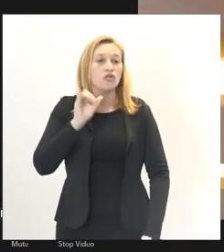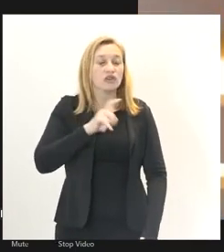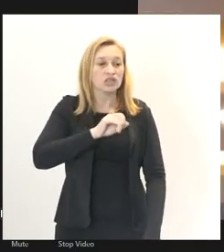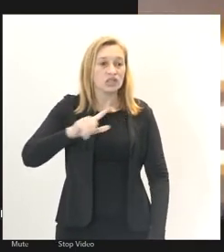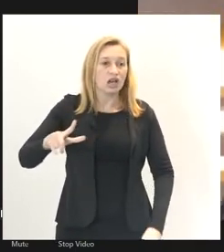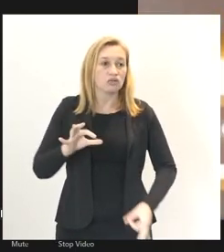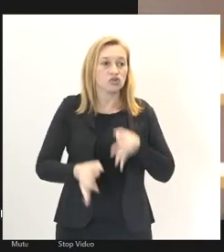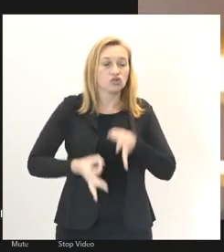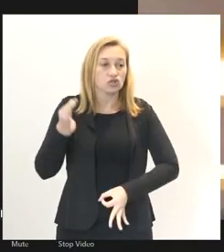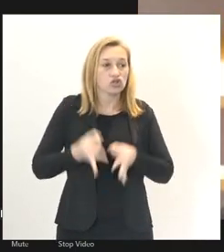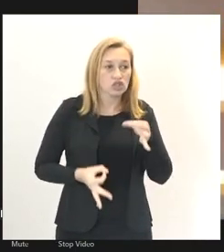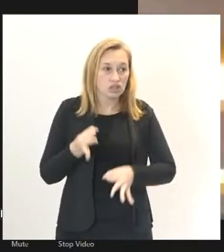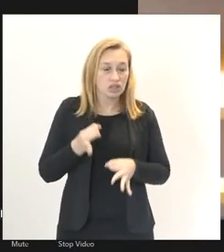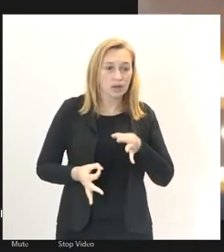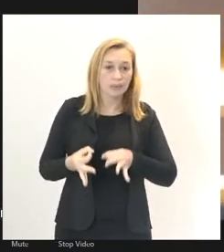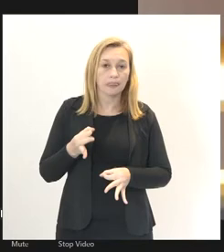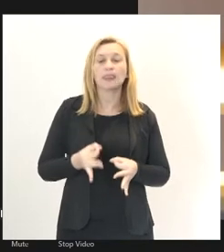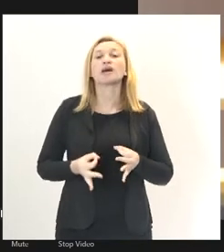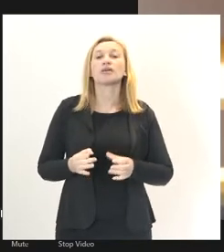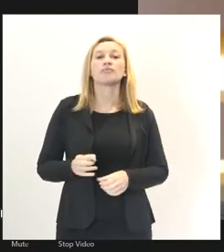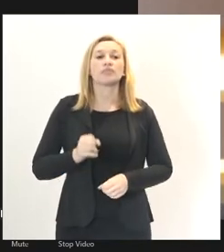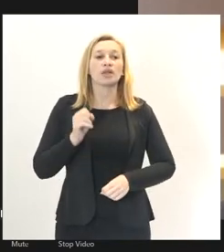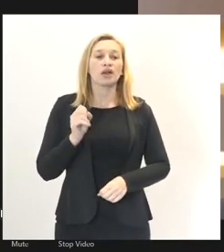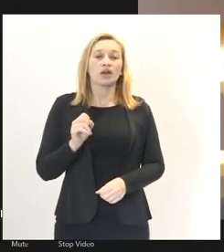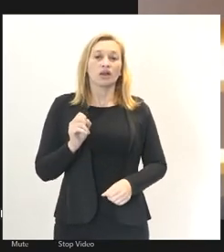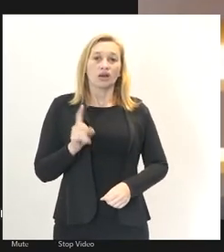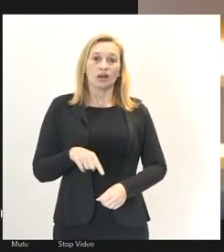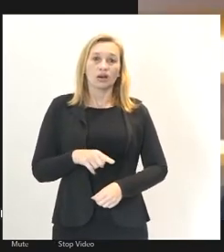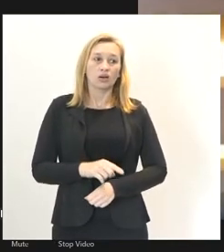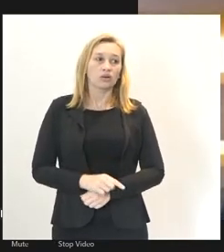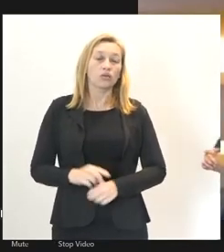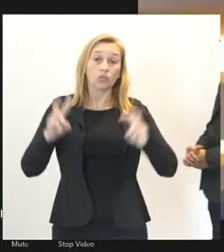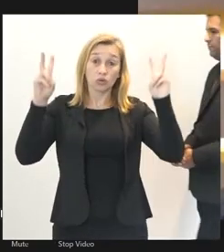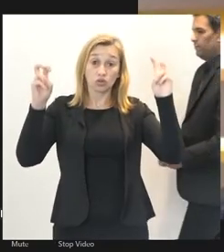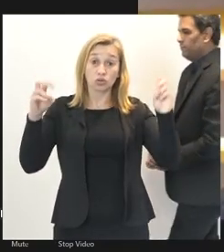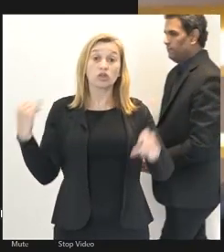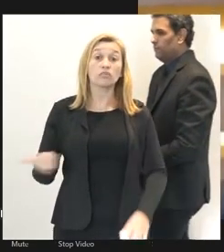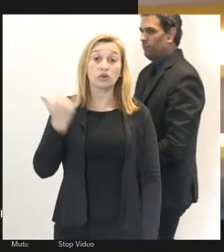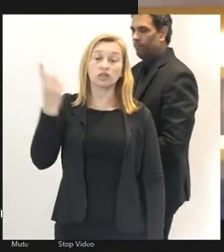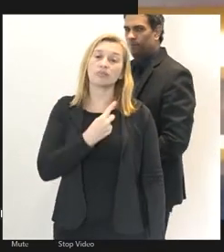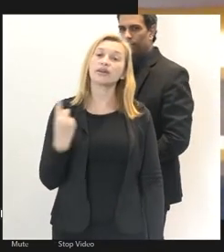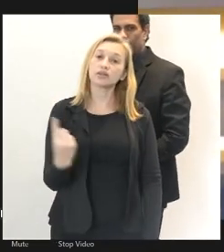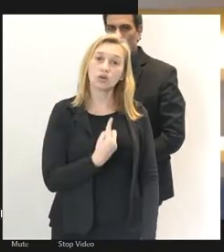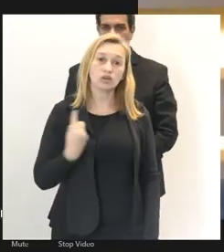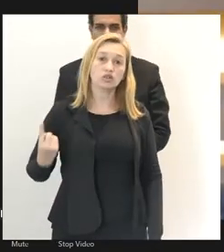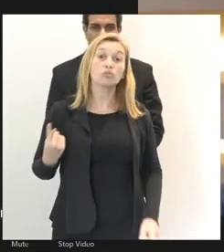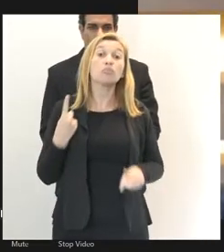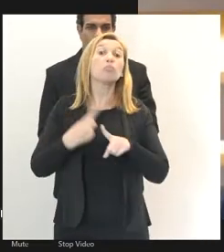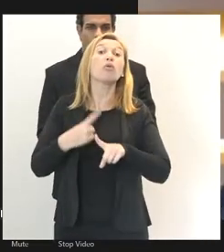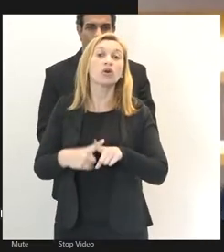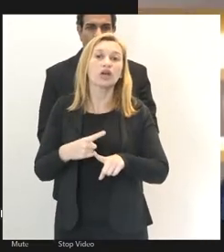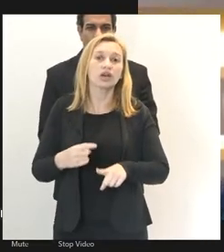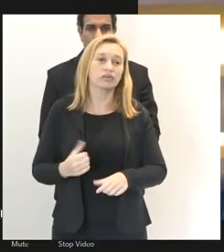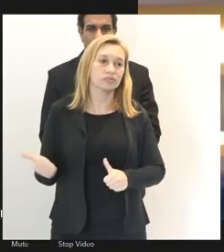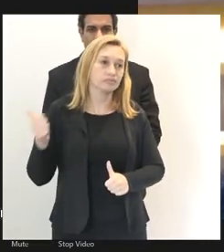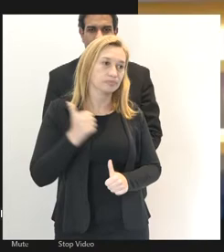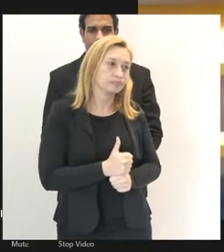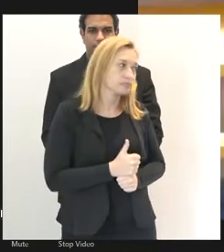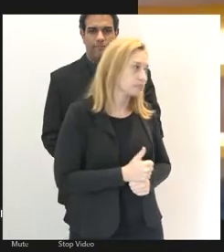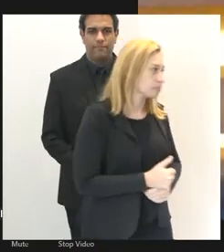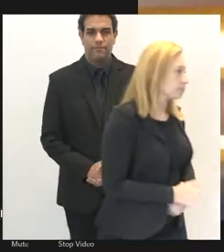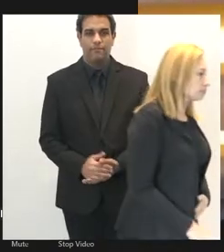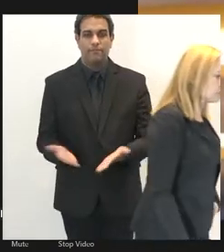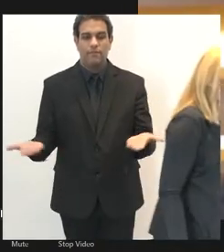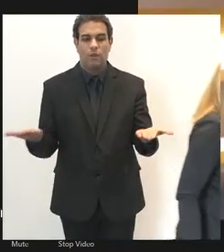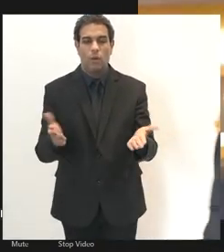típica de Estado e essa é uma questão muito importante para a gente porque enquanto oficial de justiça a gente exerce